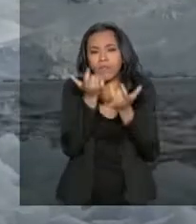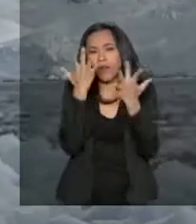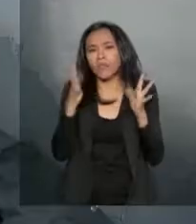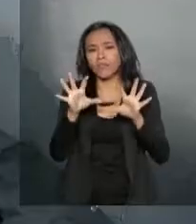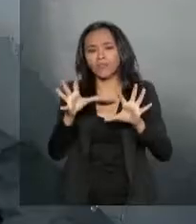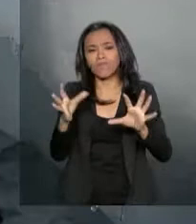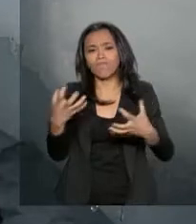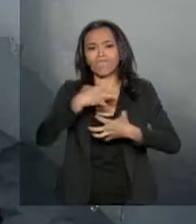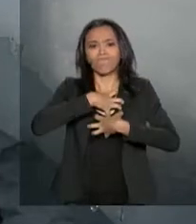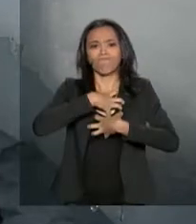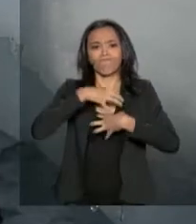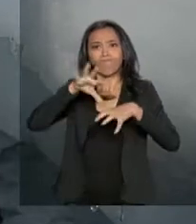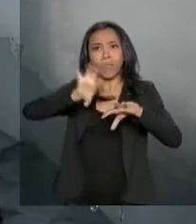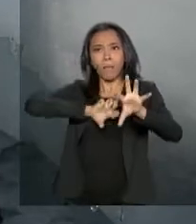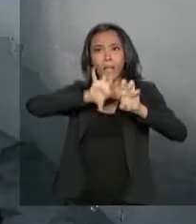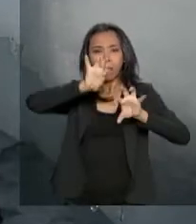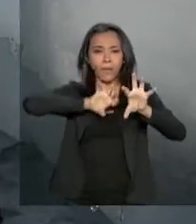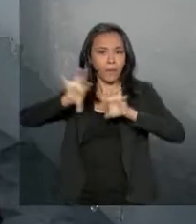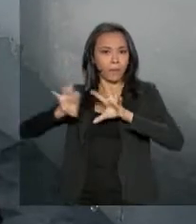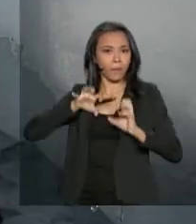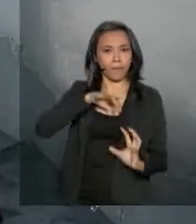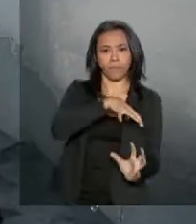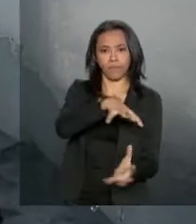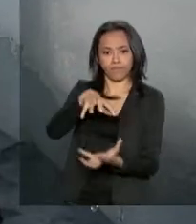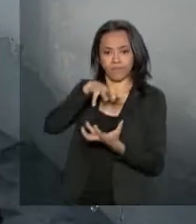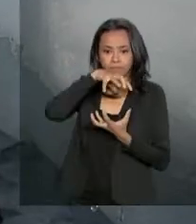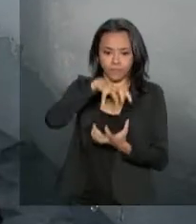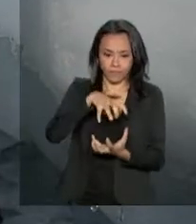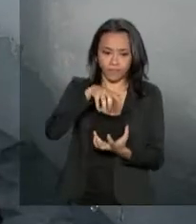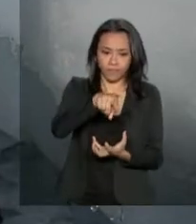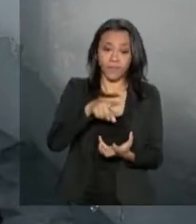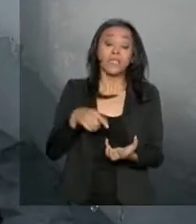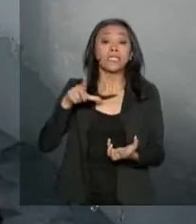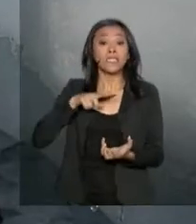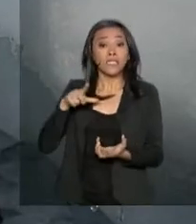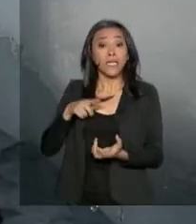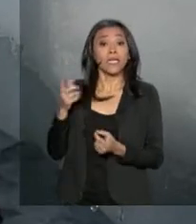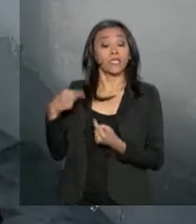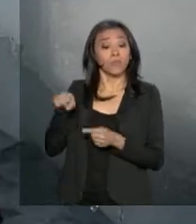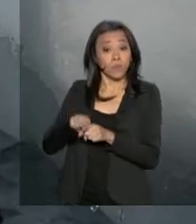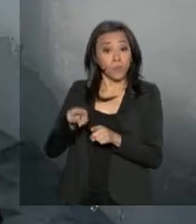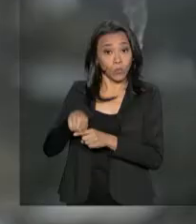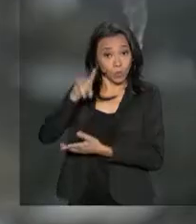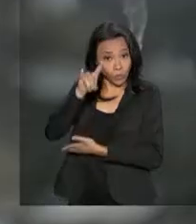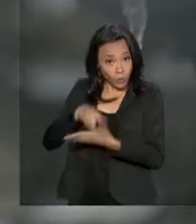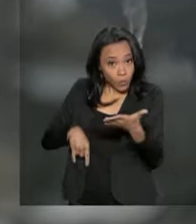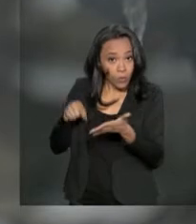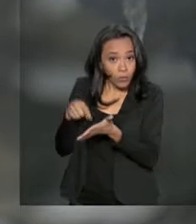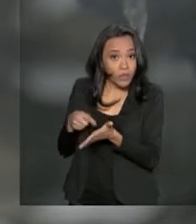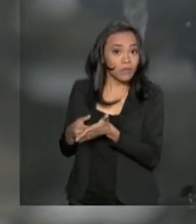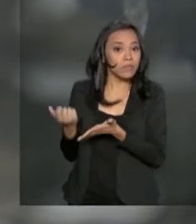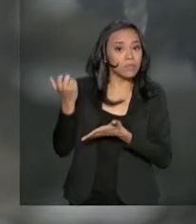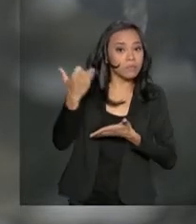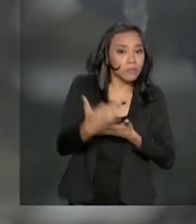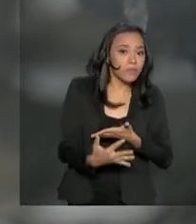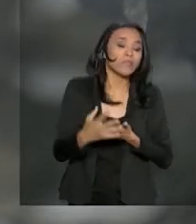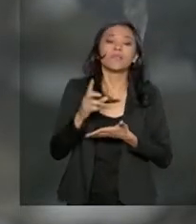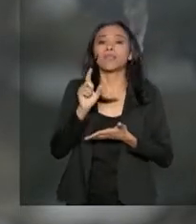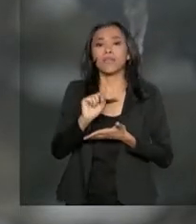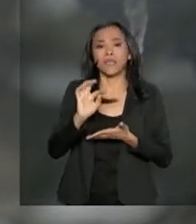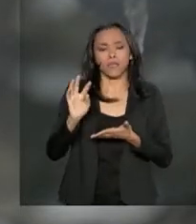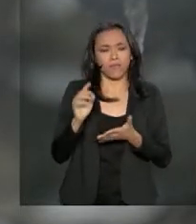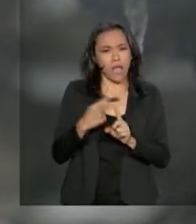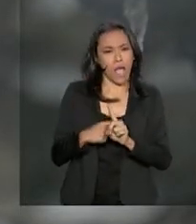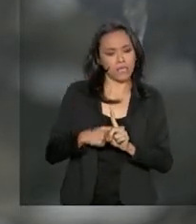questão. Relatório do IPCC, o Painel das Nações Unidas para Mudanças Climáticas, indica que um aquecimento médio